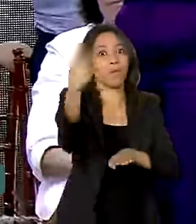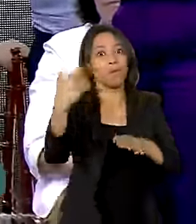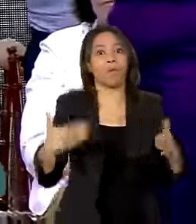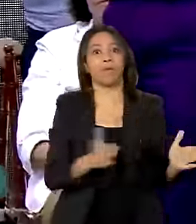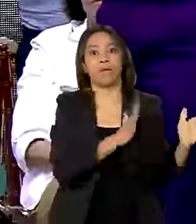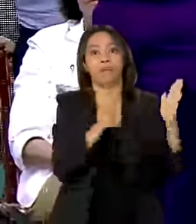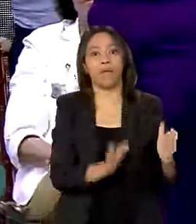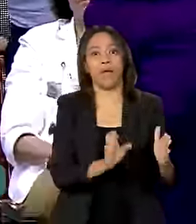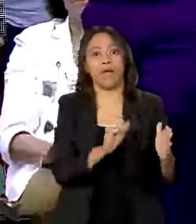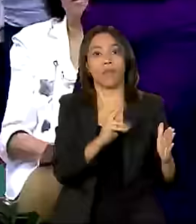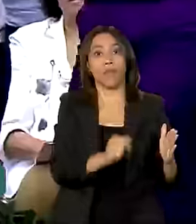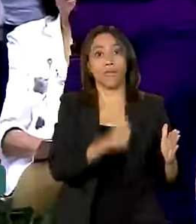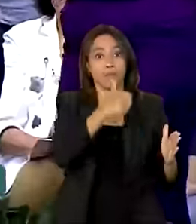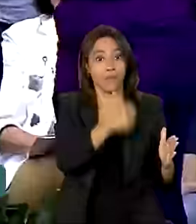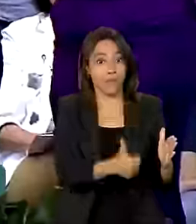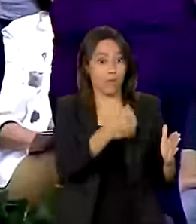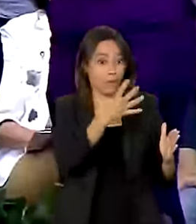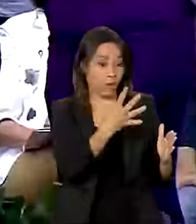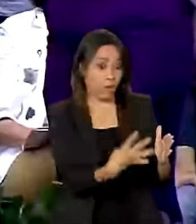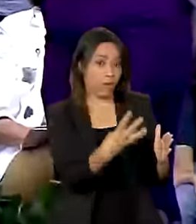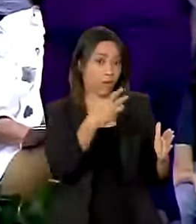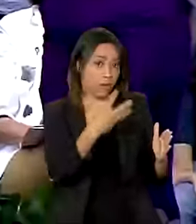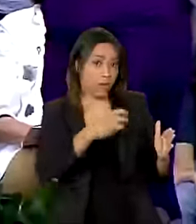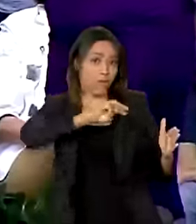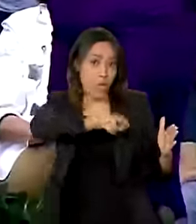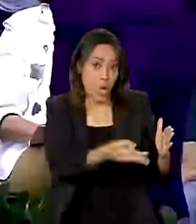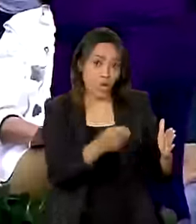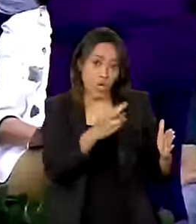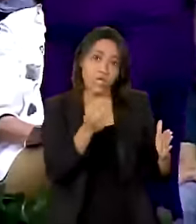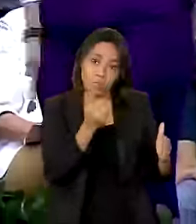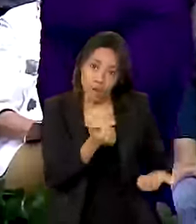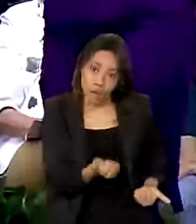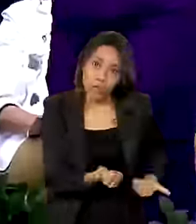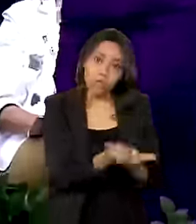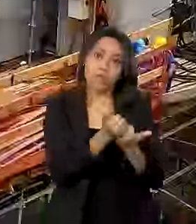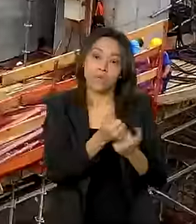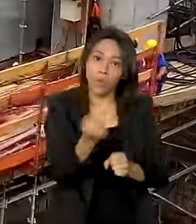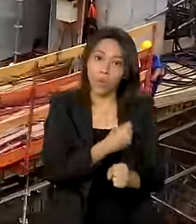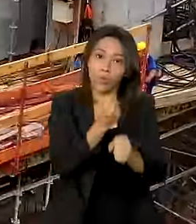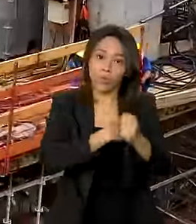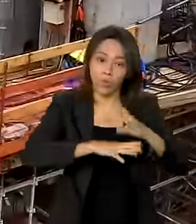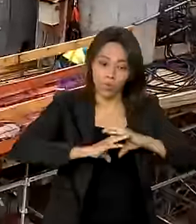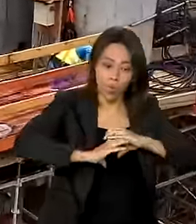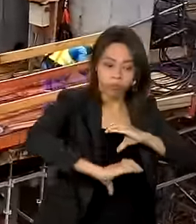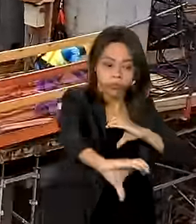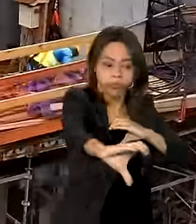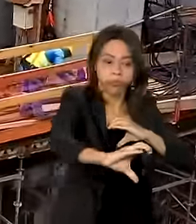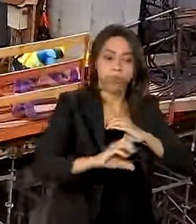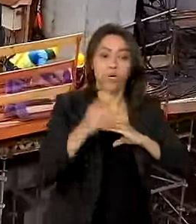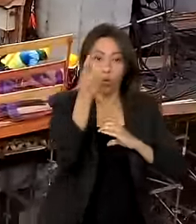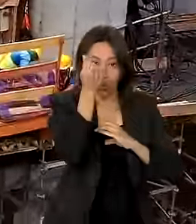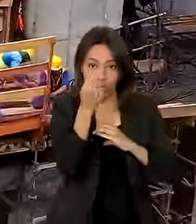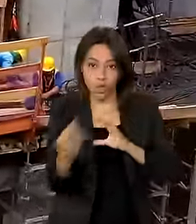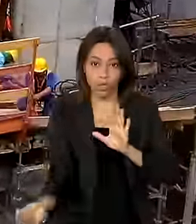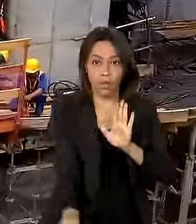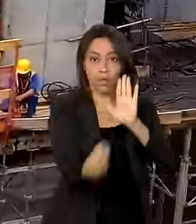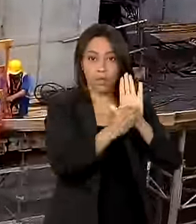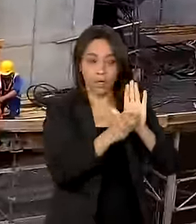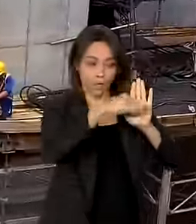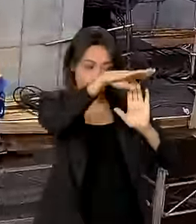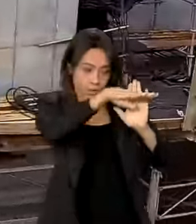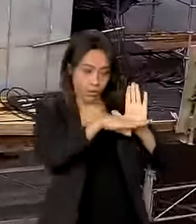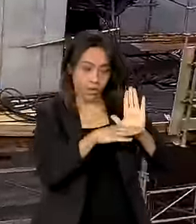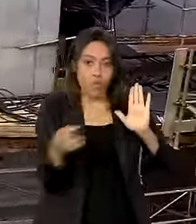143 milhões de reais para a recuperação dos canais da via expressa. Os recursos estão dentro do novo Parque